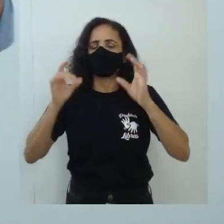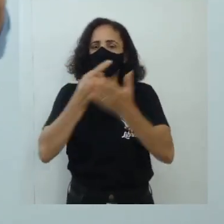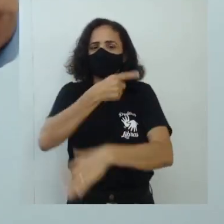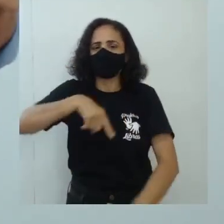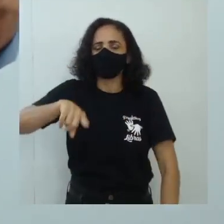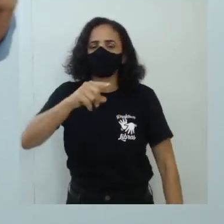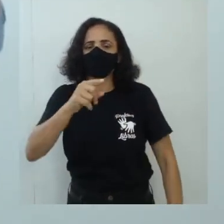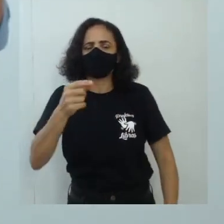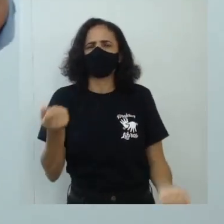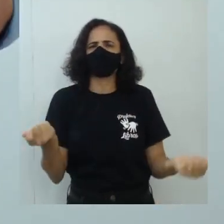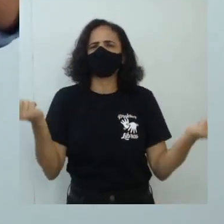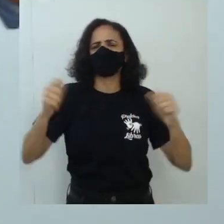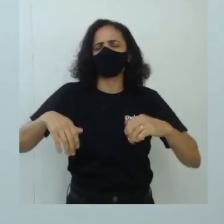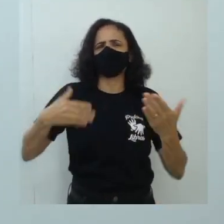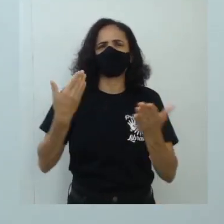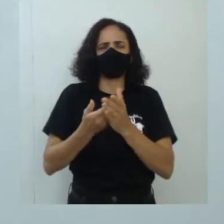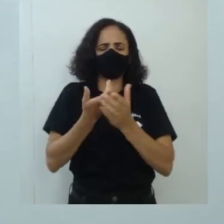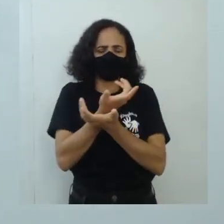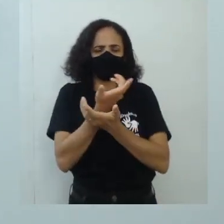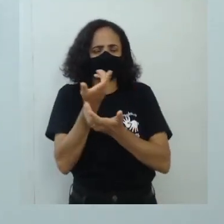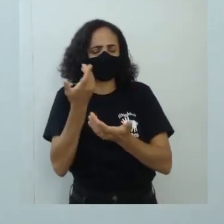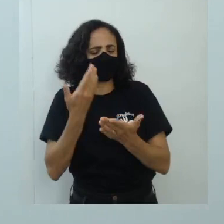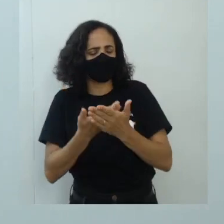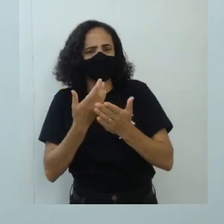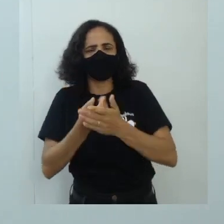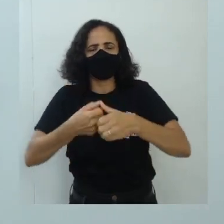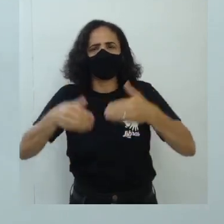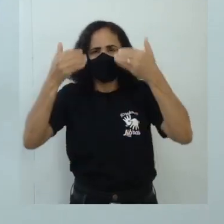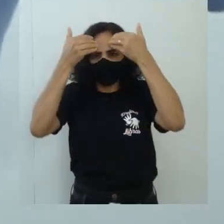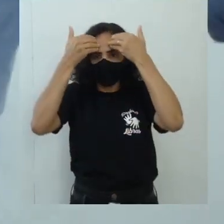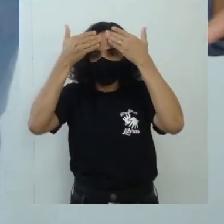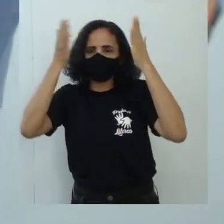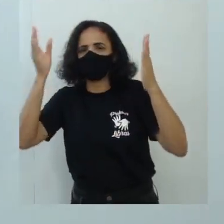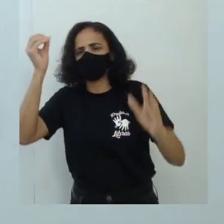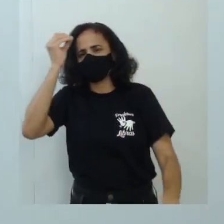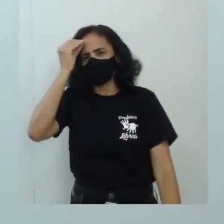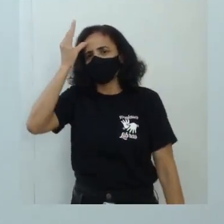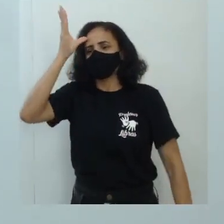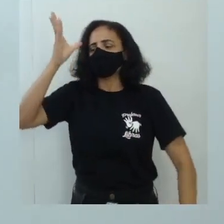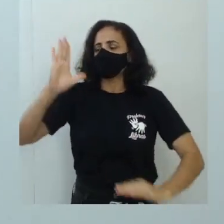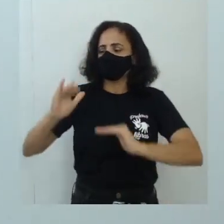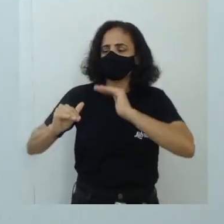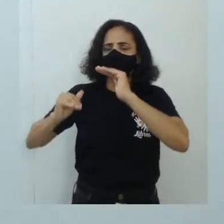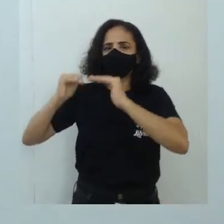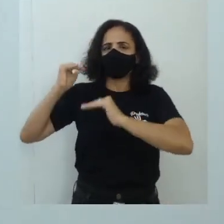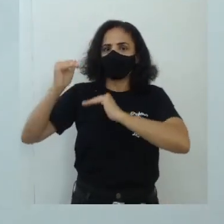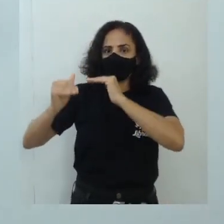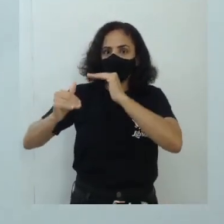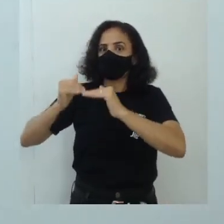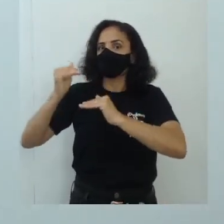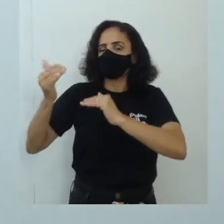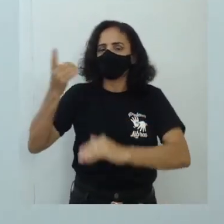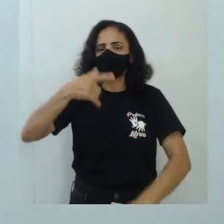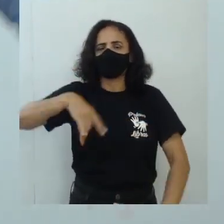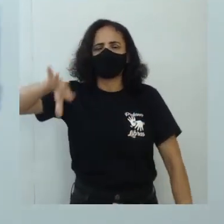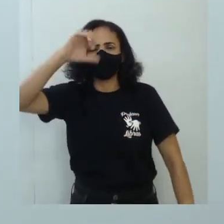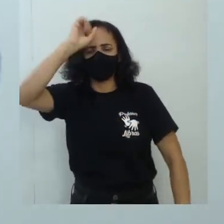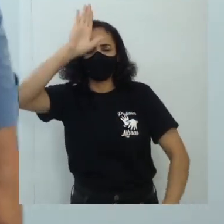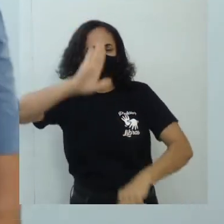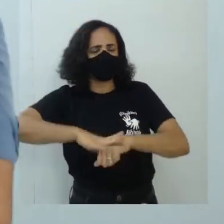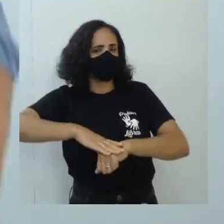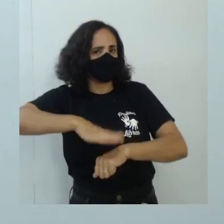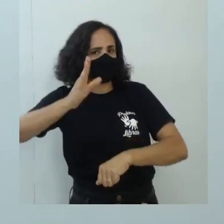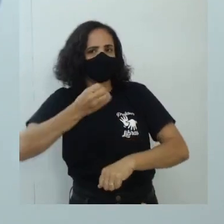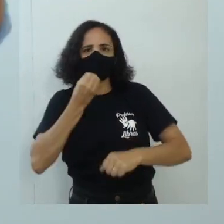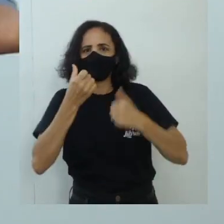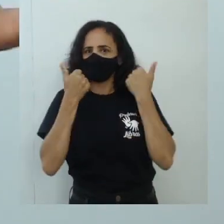você possa se ampliar, a ideia é ampliar, crescer, desenvolver, aprender cada vez